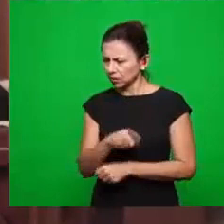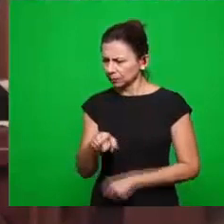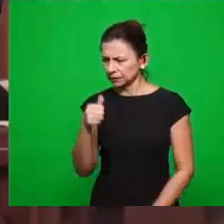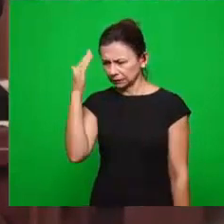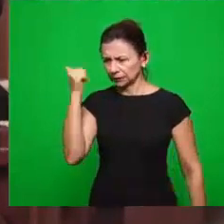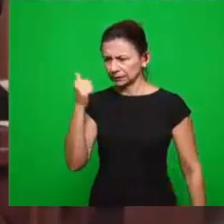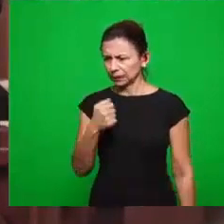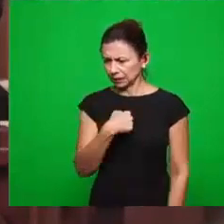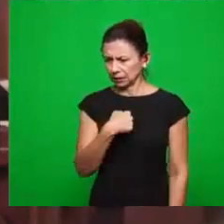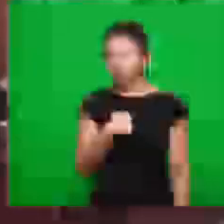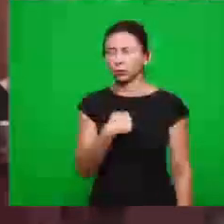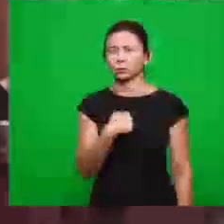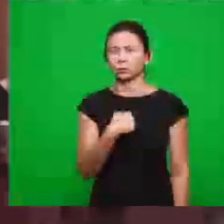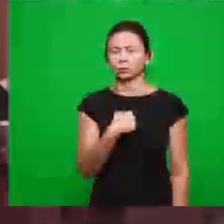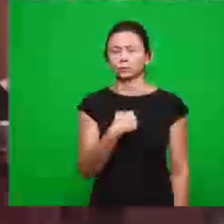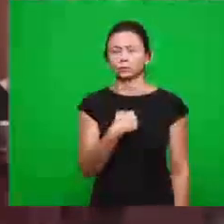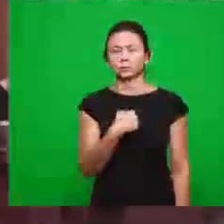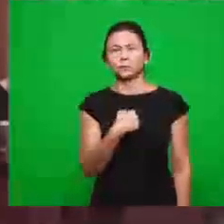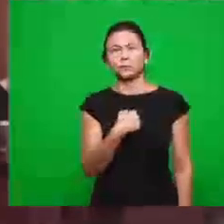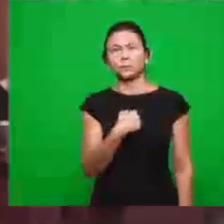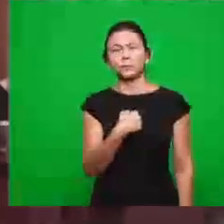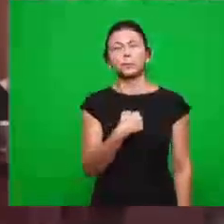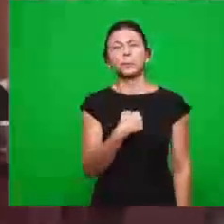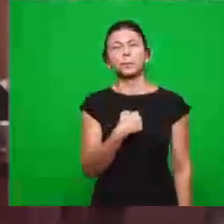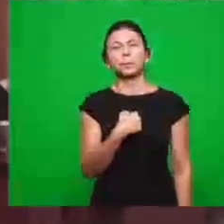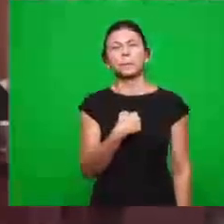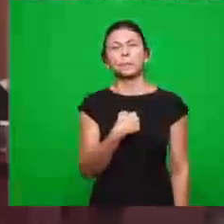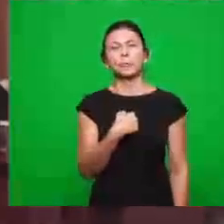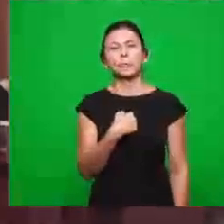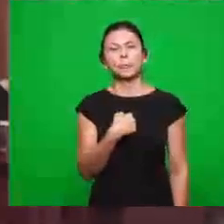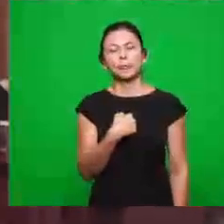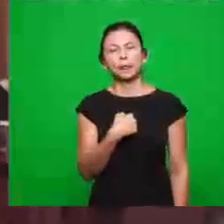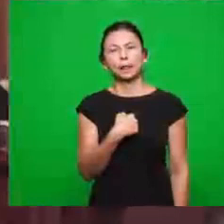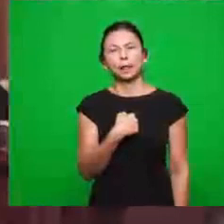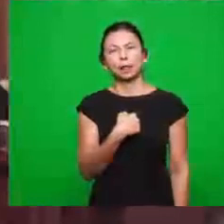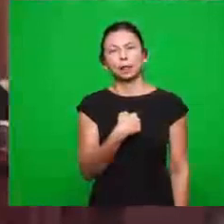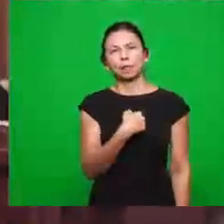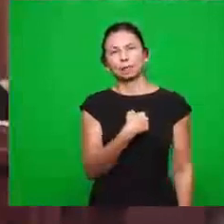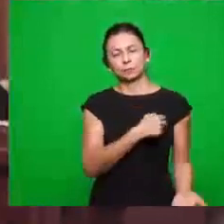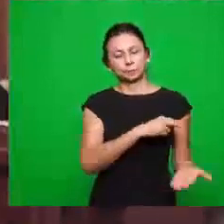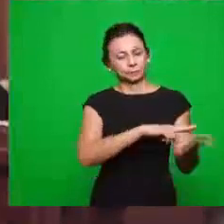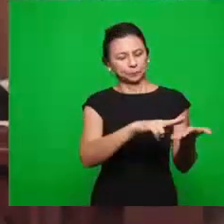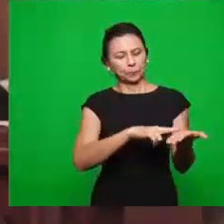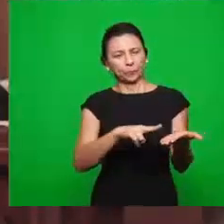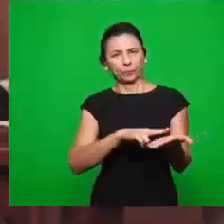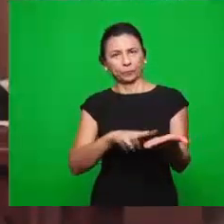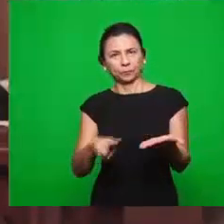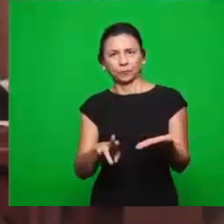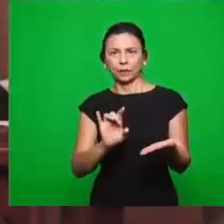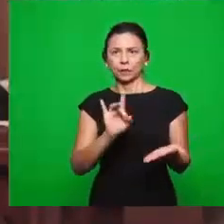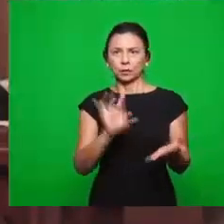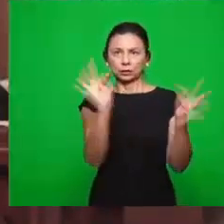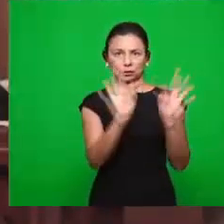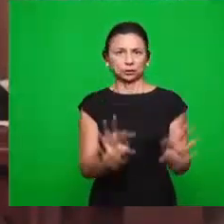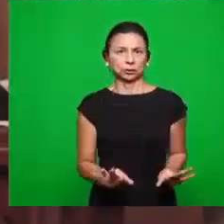Exatamente. Estou sendo corrigido aqui. Eu sei as tuas obras em todas as cartas. Com exceção de